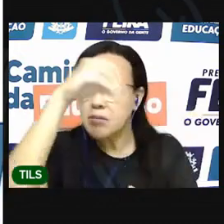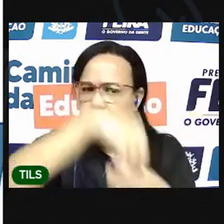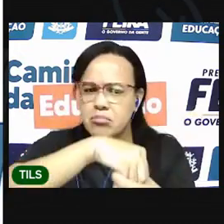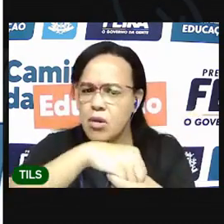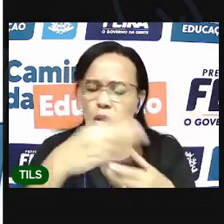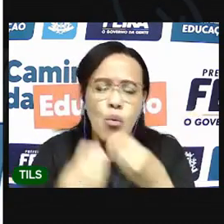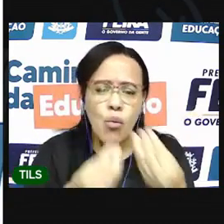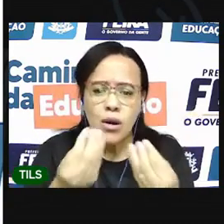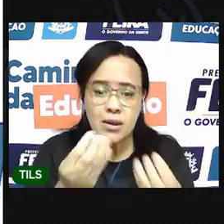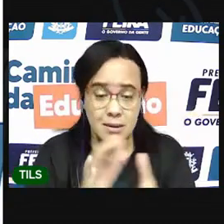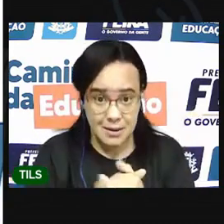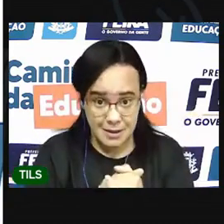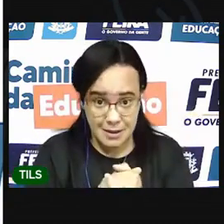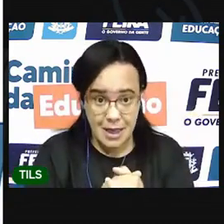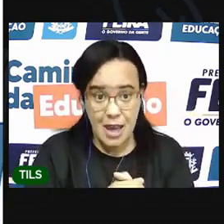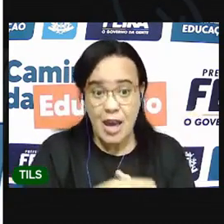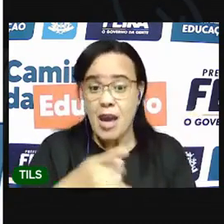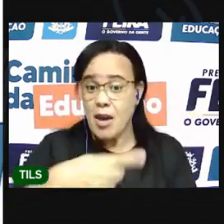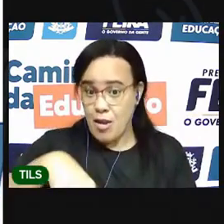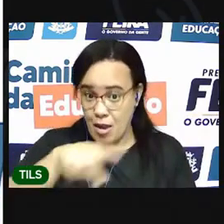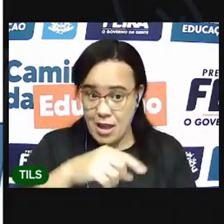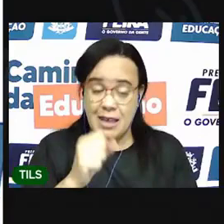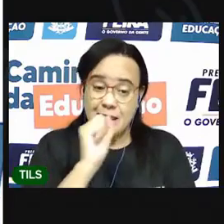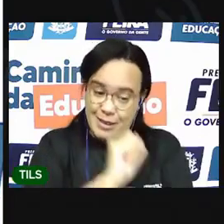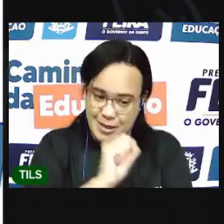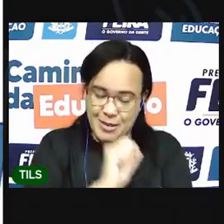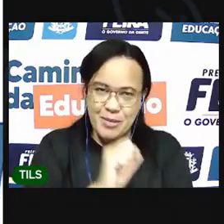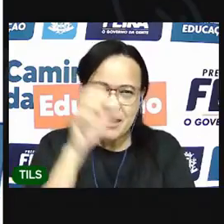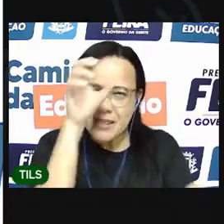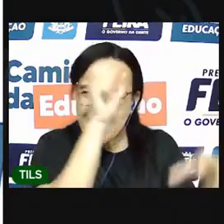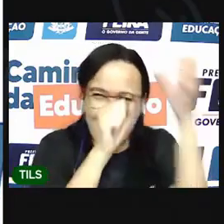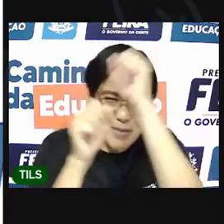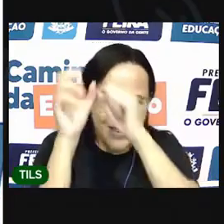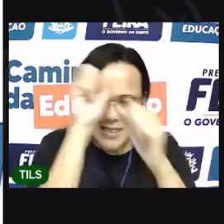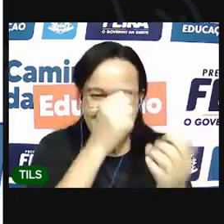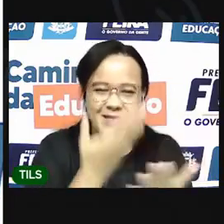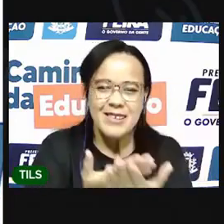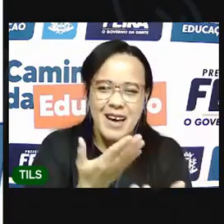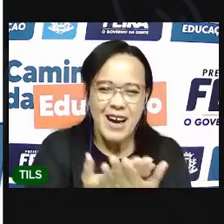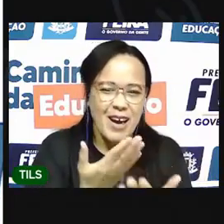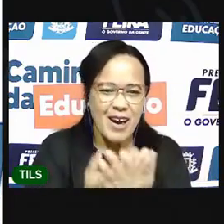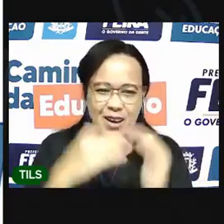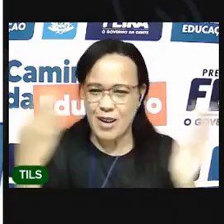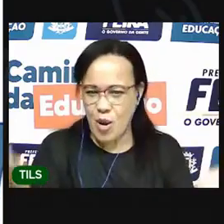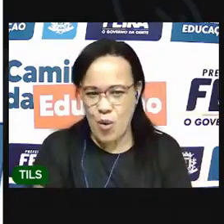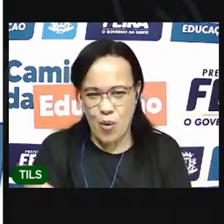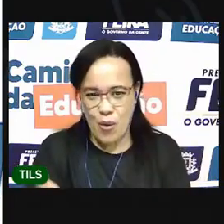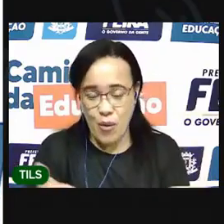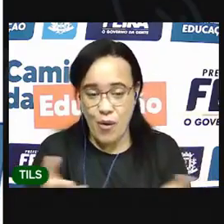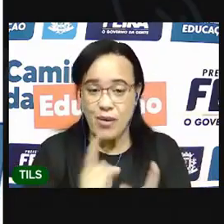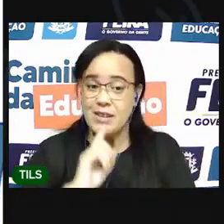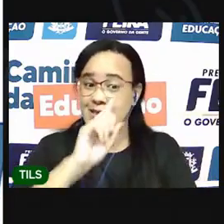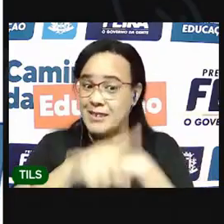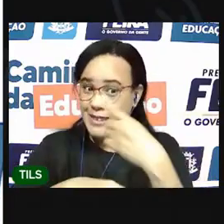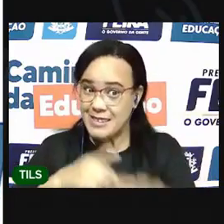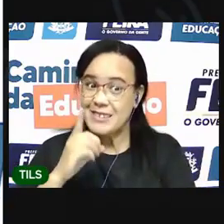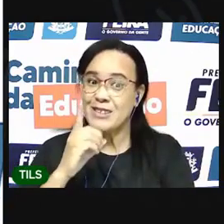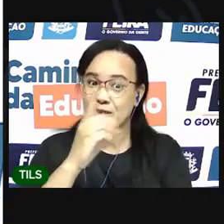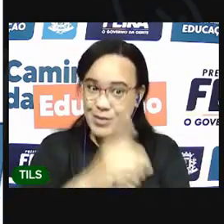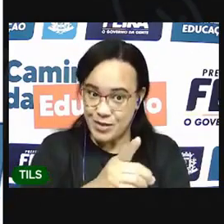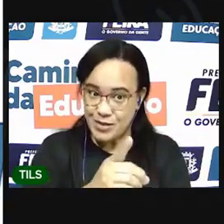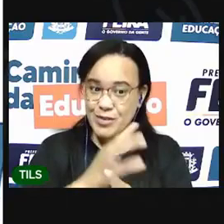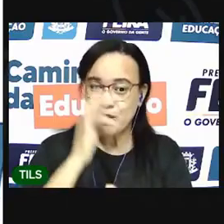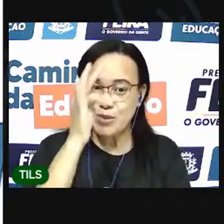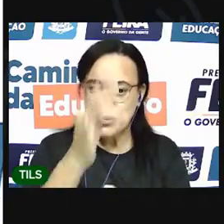Espero que vocês tenham aprendido bastante com a nossa aula. A gente se vê no nosso próximo encontro.